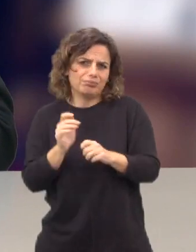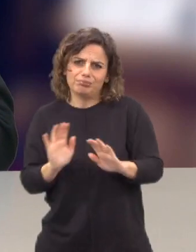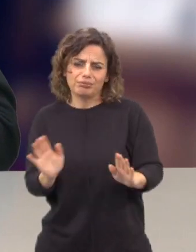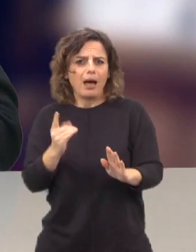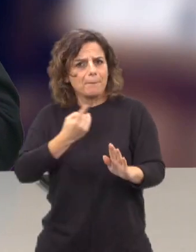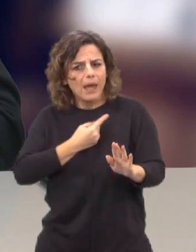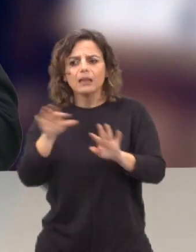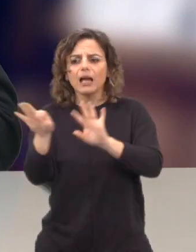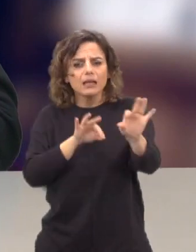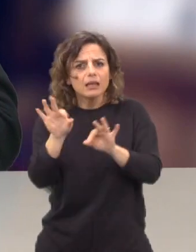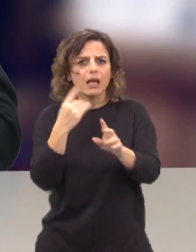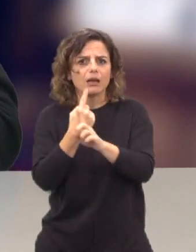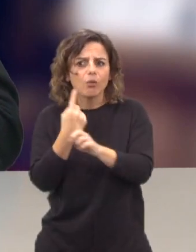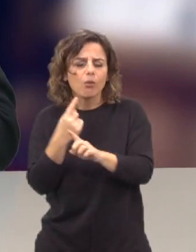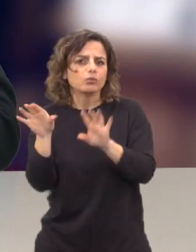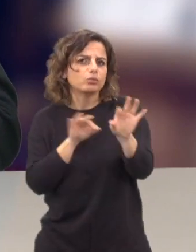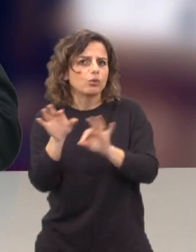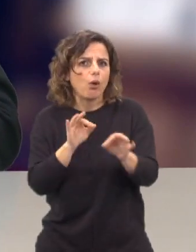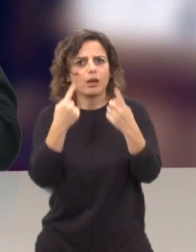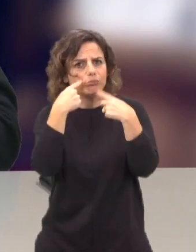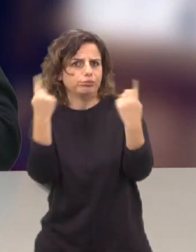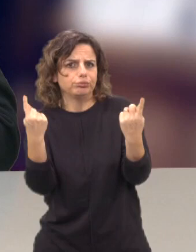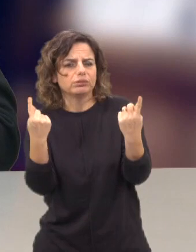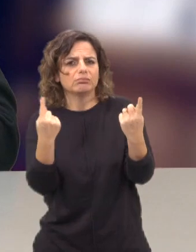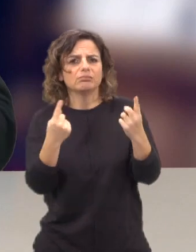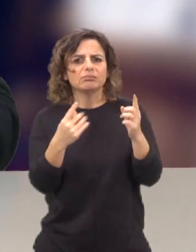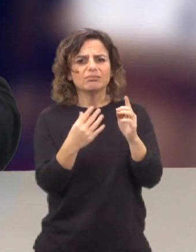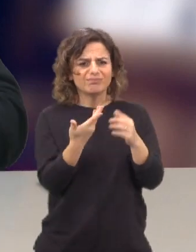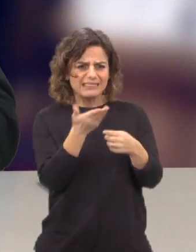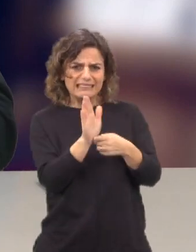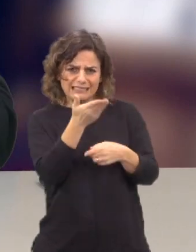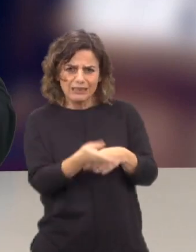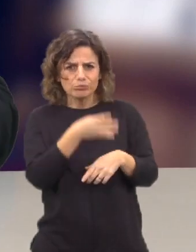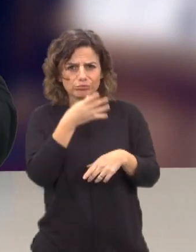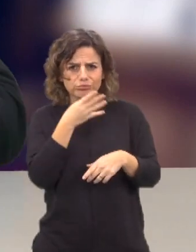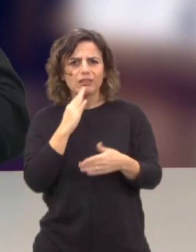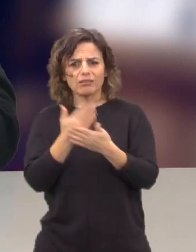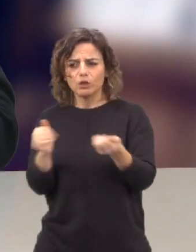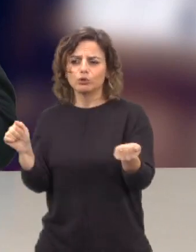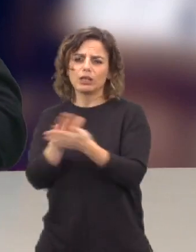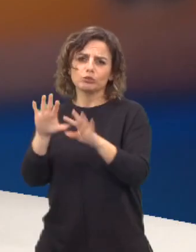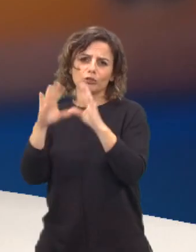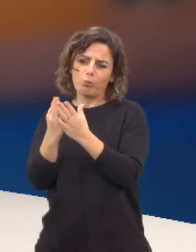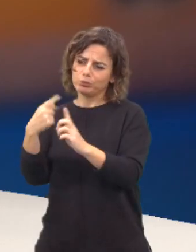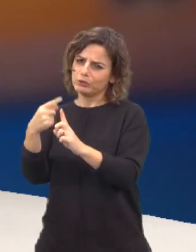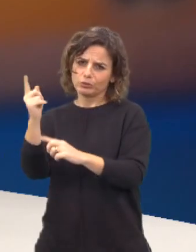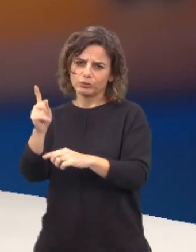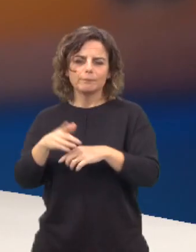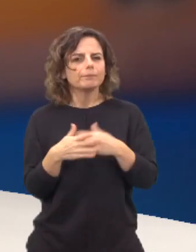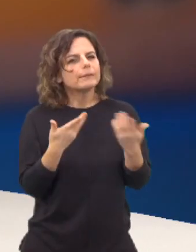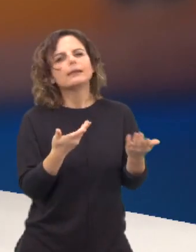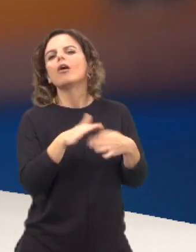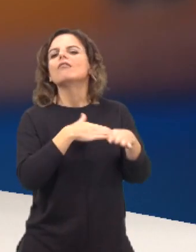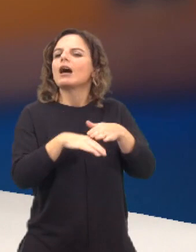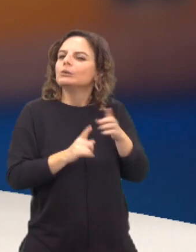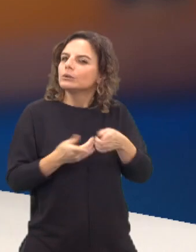critério e, portanto, esse exemplo não é um exemplo que beneficie muito o jornalismo em geral. O que é que ele faz? Faz